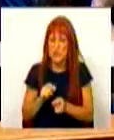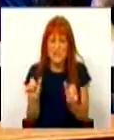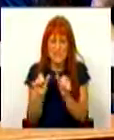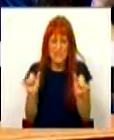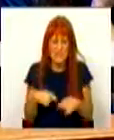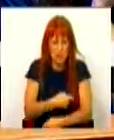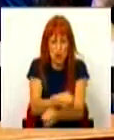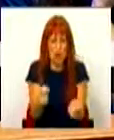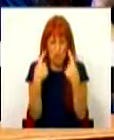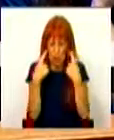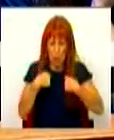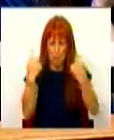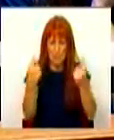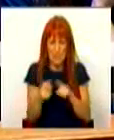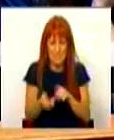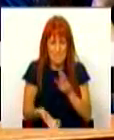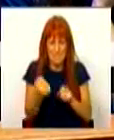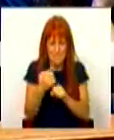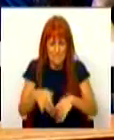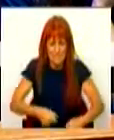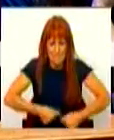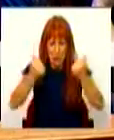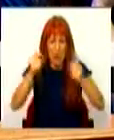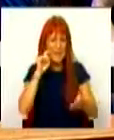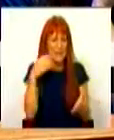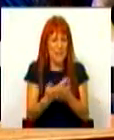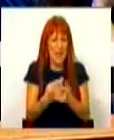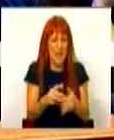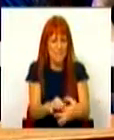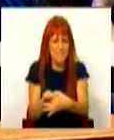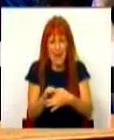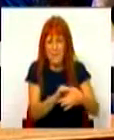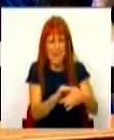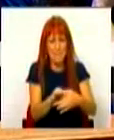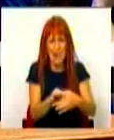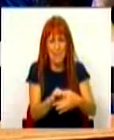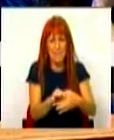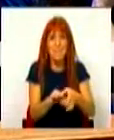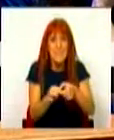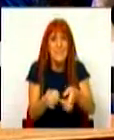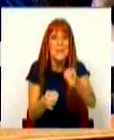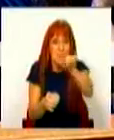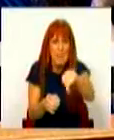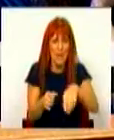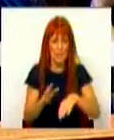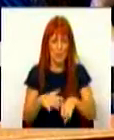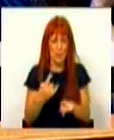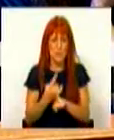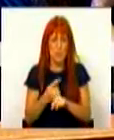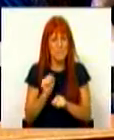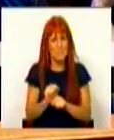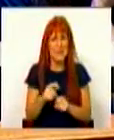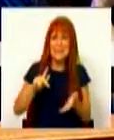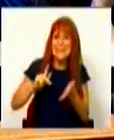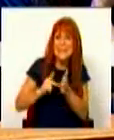sistema de repartição público é mais eficaz na garantia da coesão. É também por razões de natureza